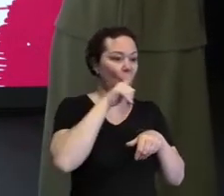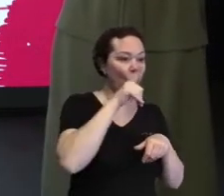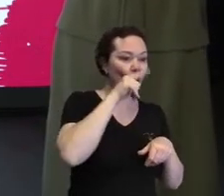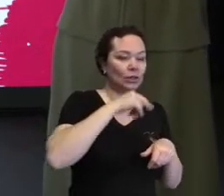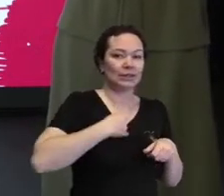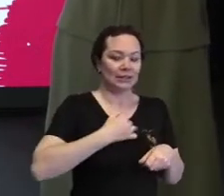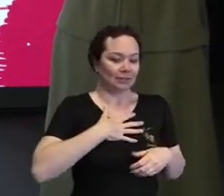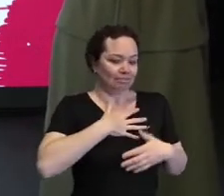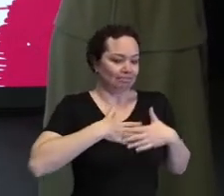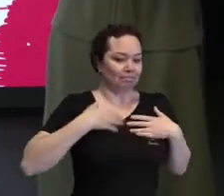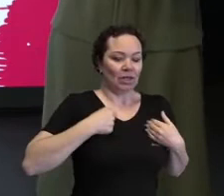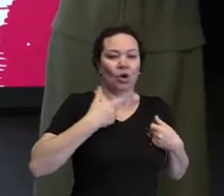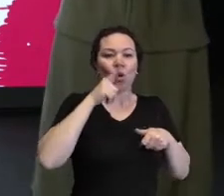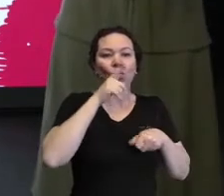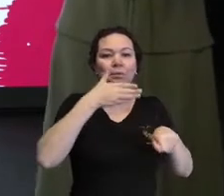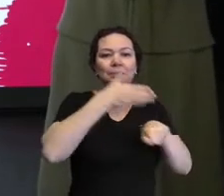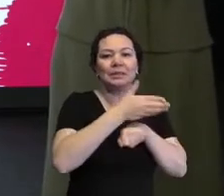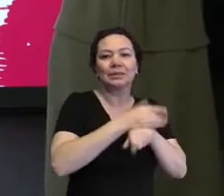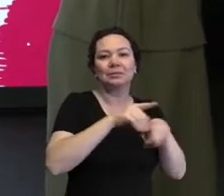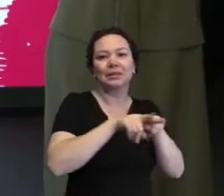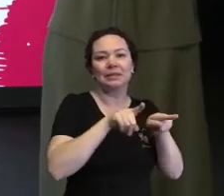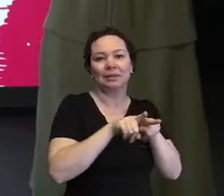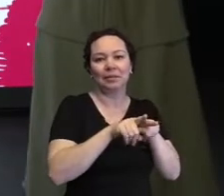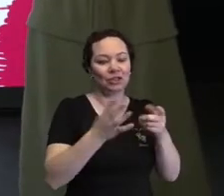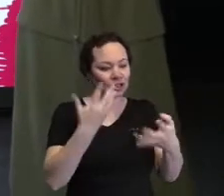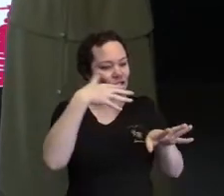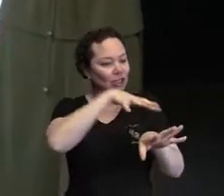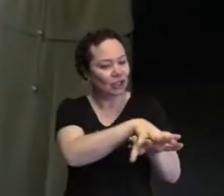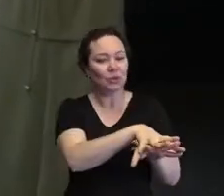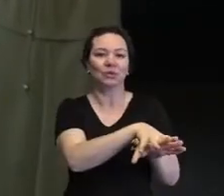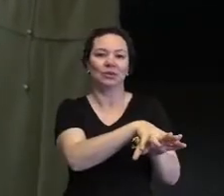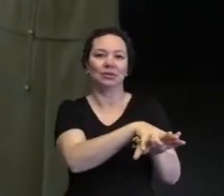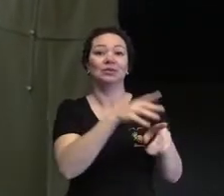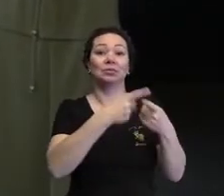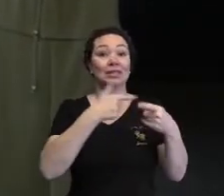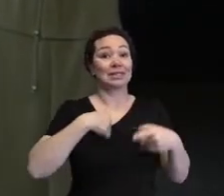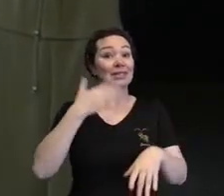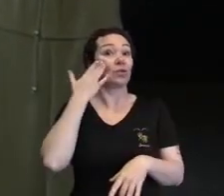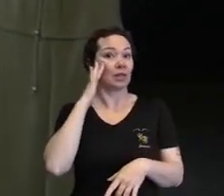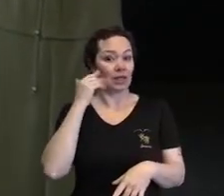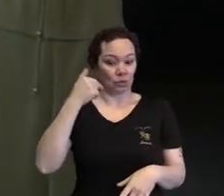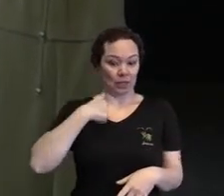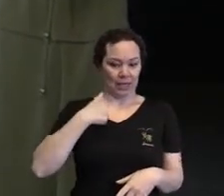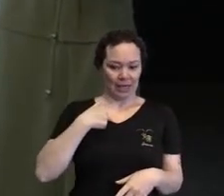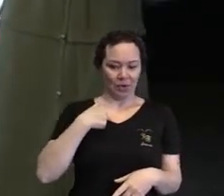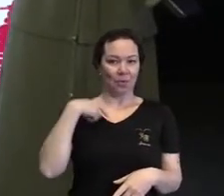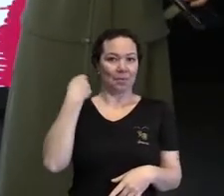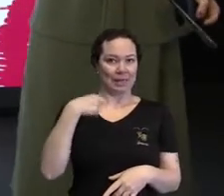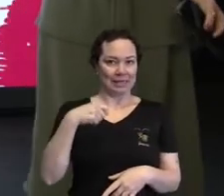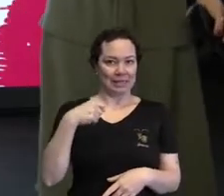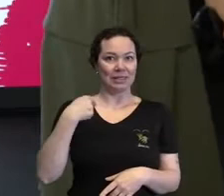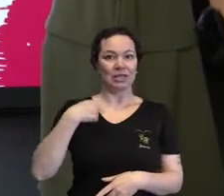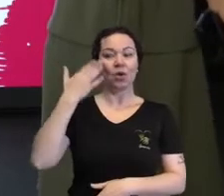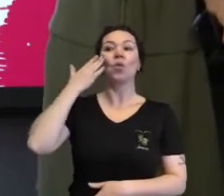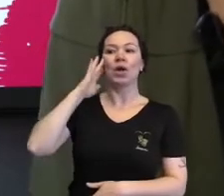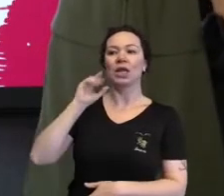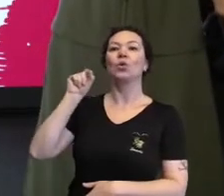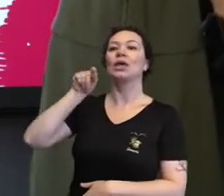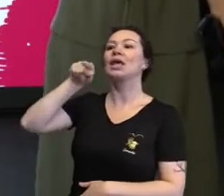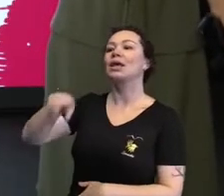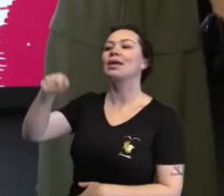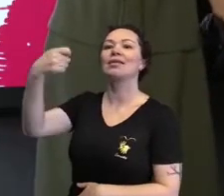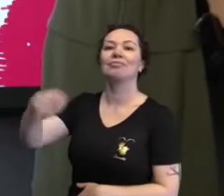gente se inclui, a gente consegue incluir o outro. E, se a gente entende as nossas vulnerabilidades, a gente consegue entender as